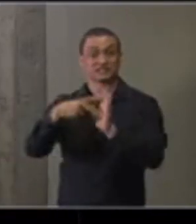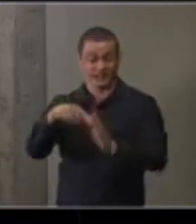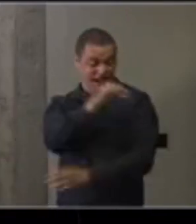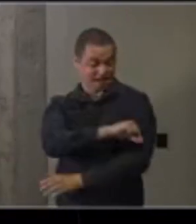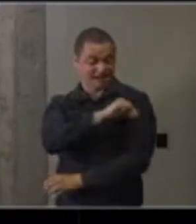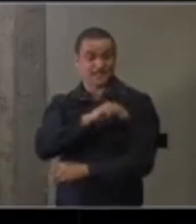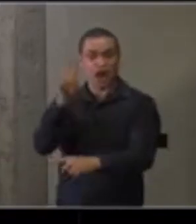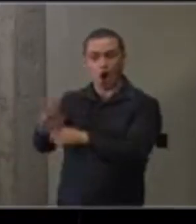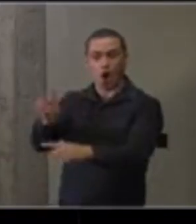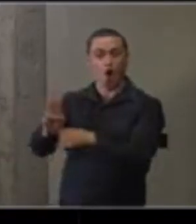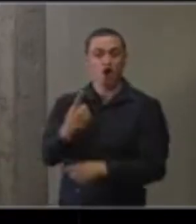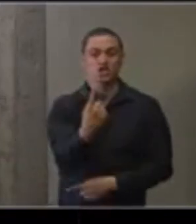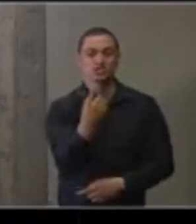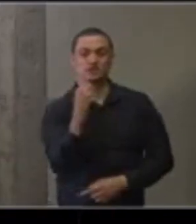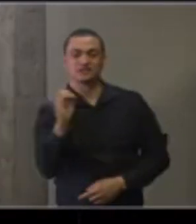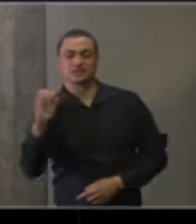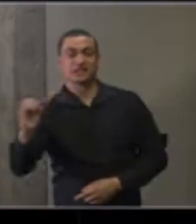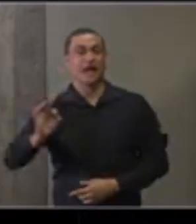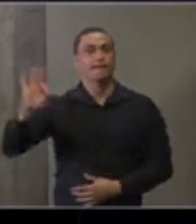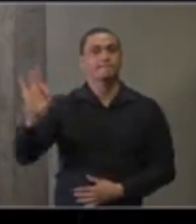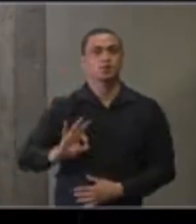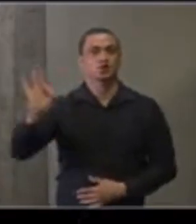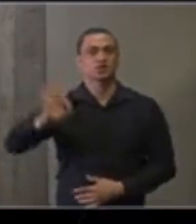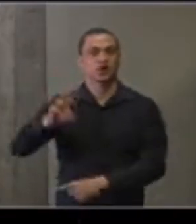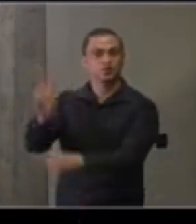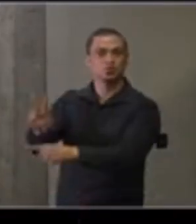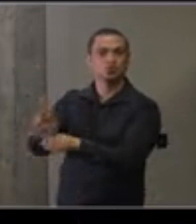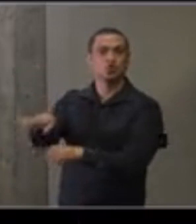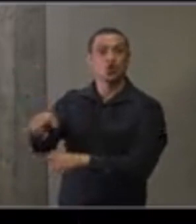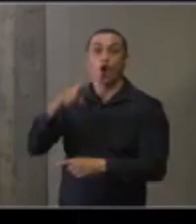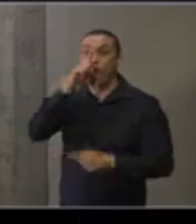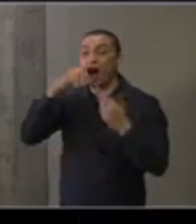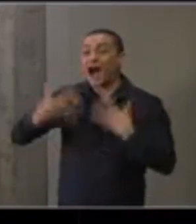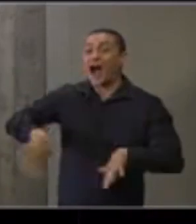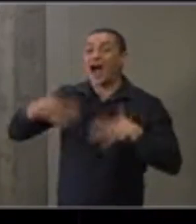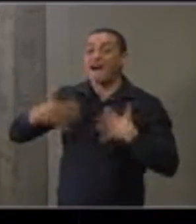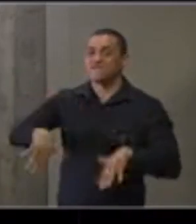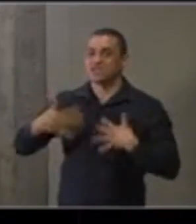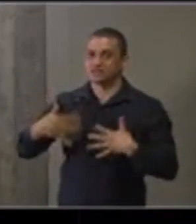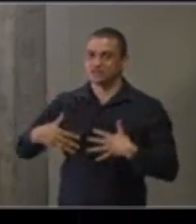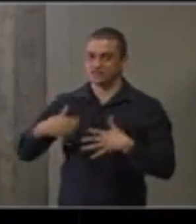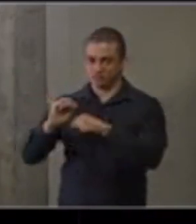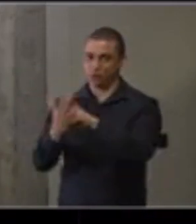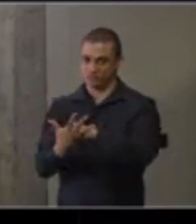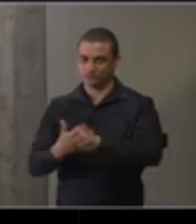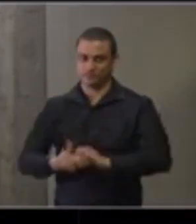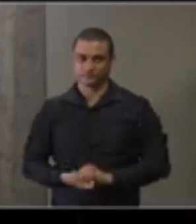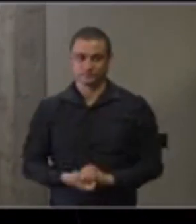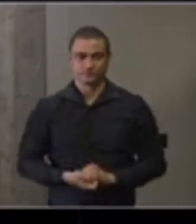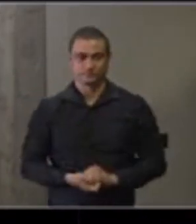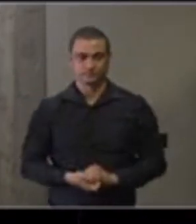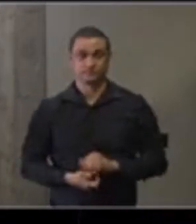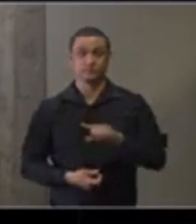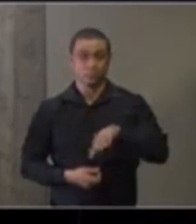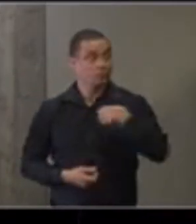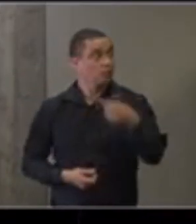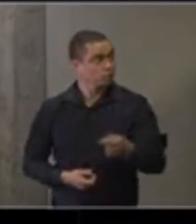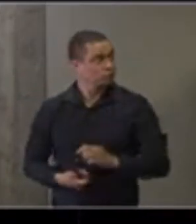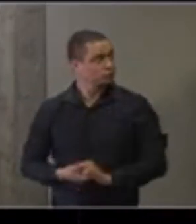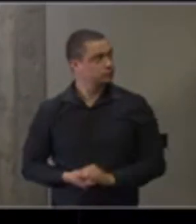100% em relação a casos graves de Covid-19. Próximo.